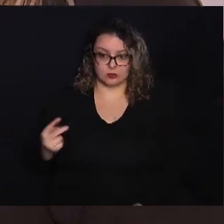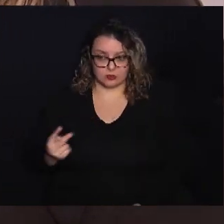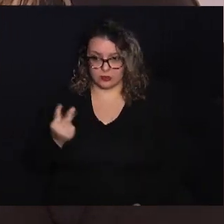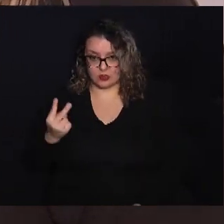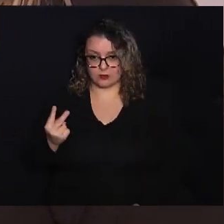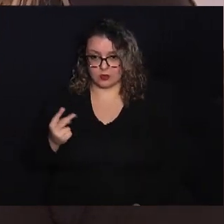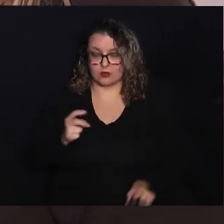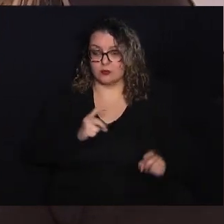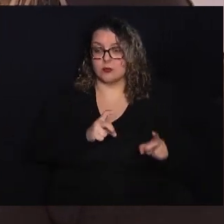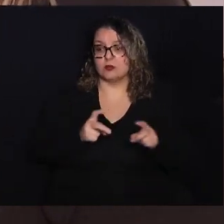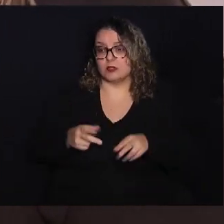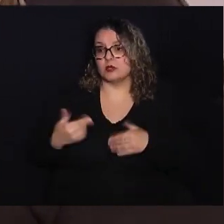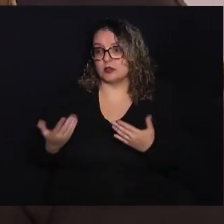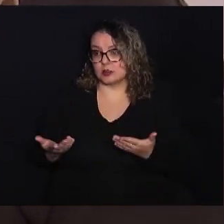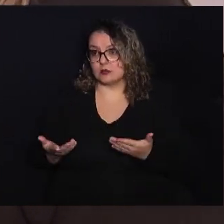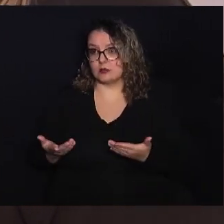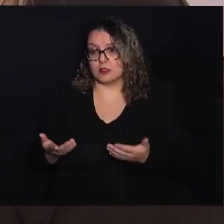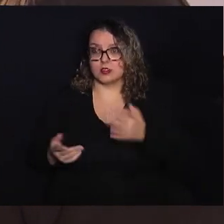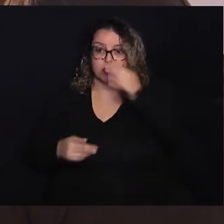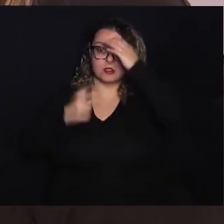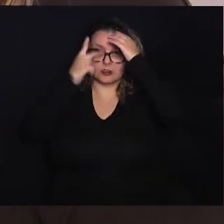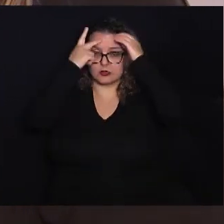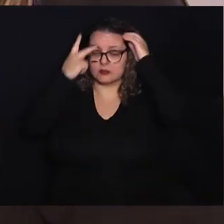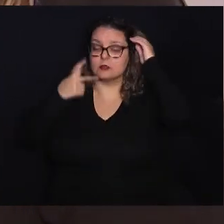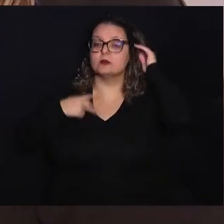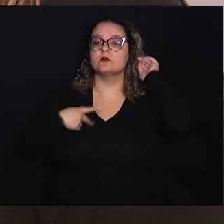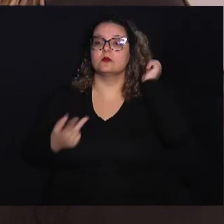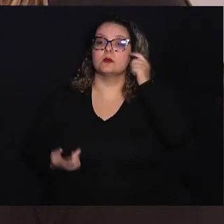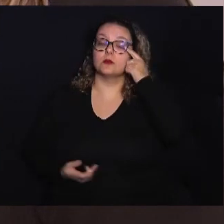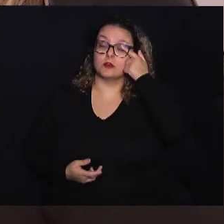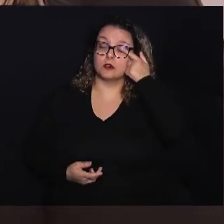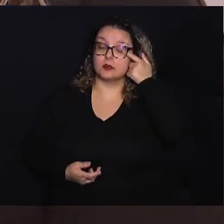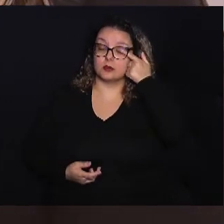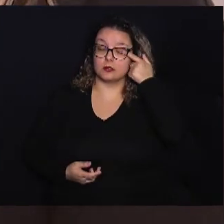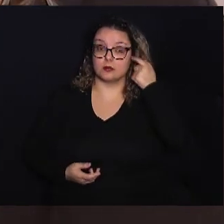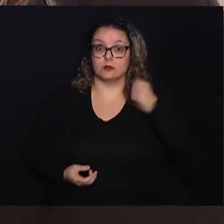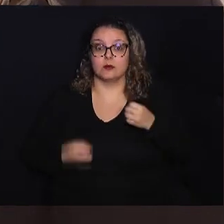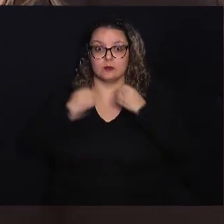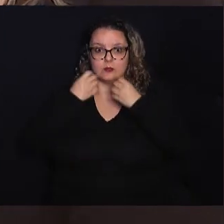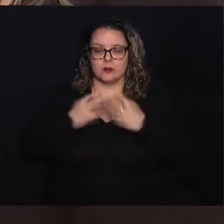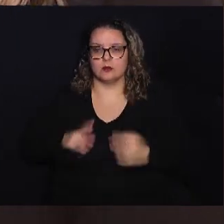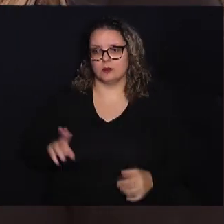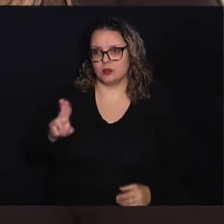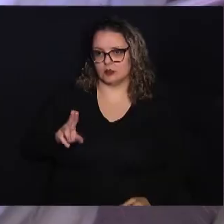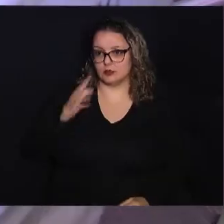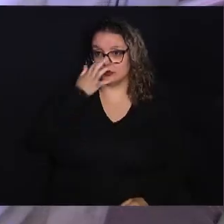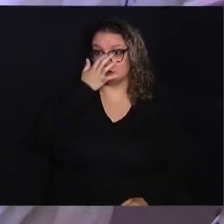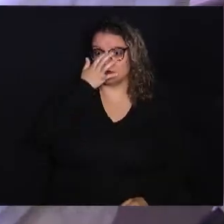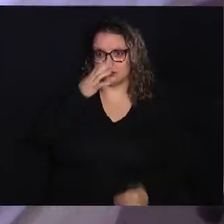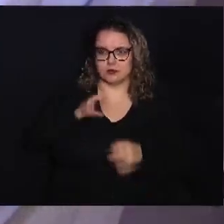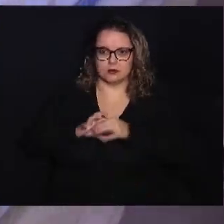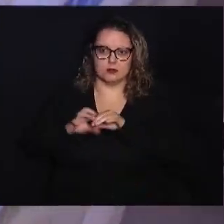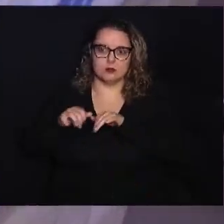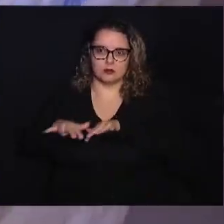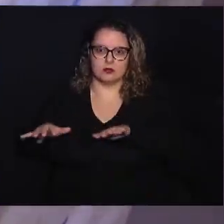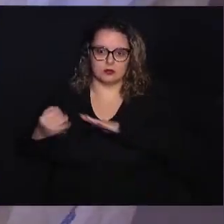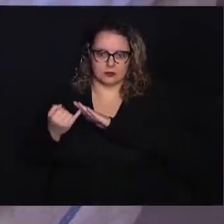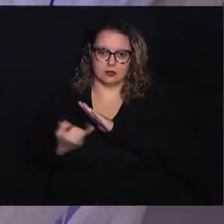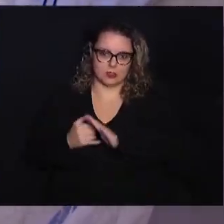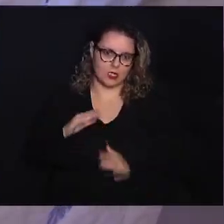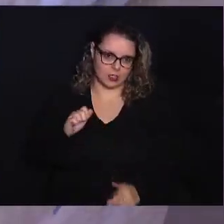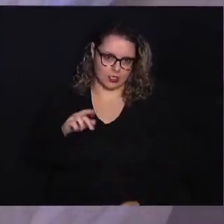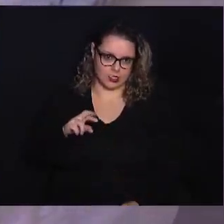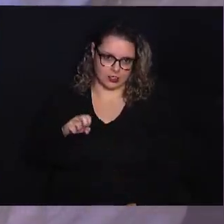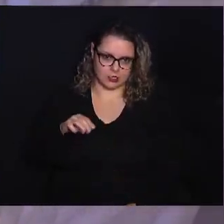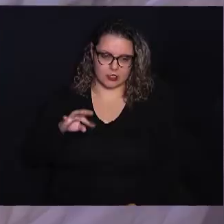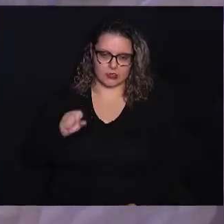estão próprios para consumo e distribuímos para instituições carentes Em comemoração aos 30